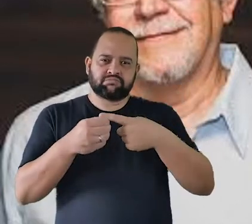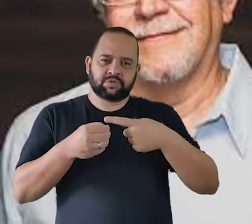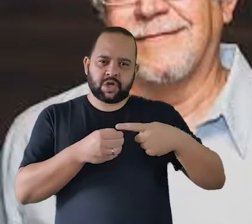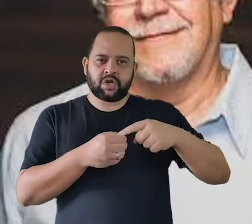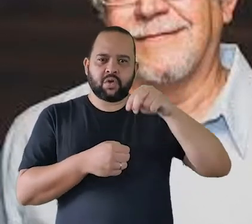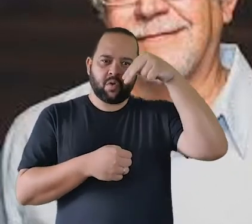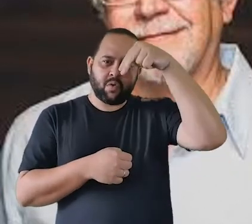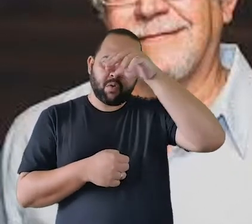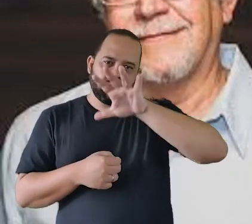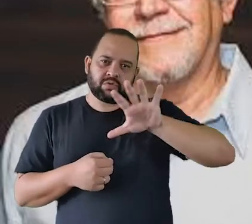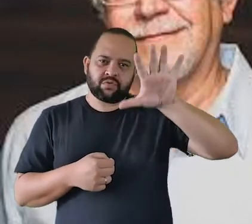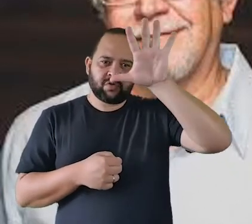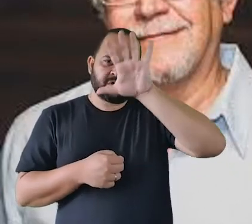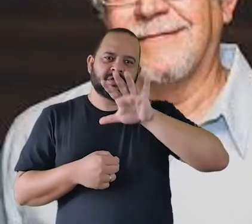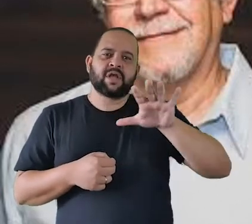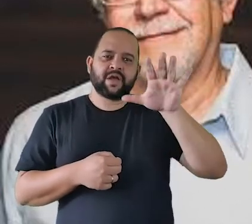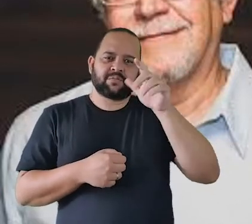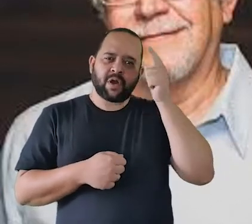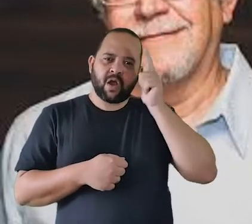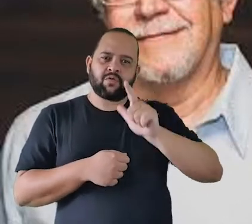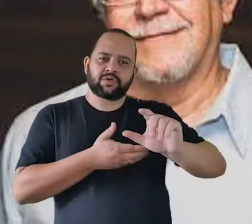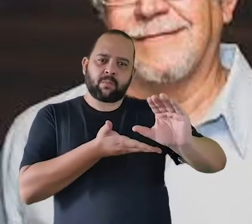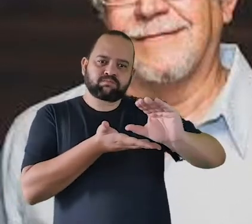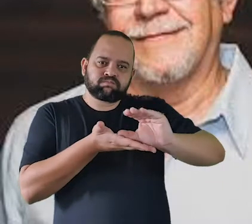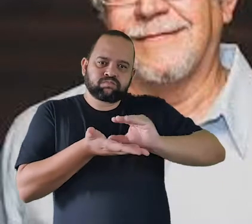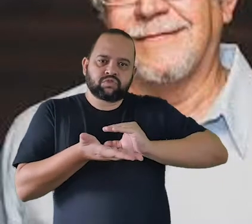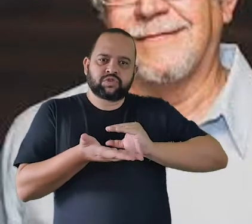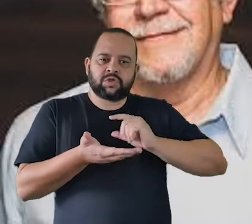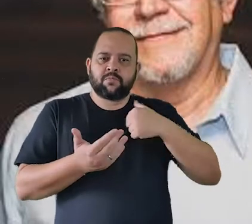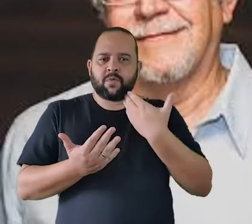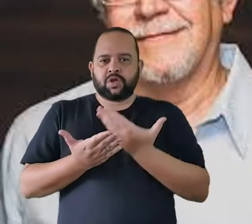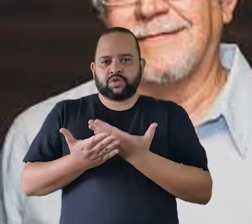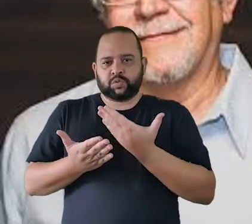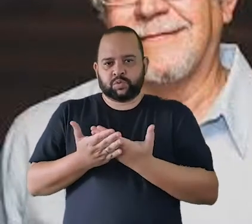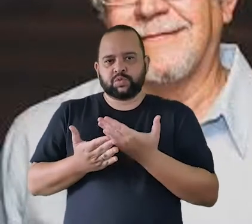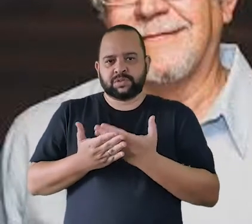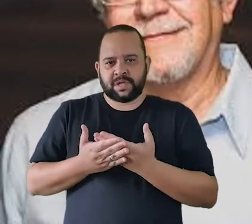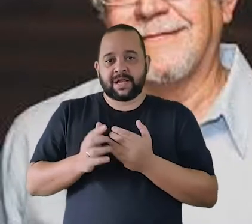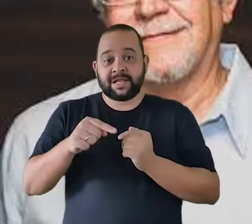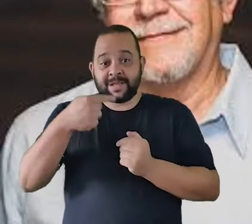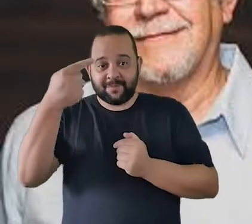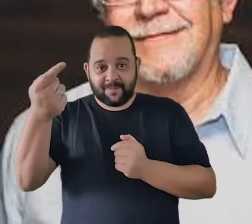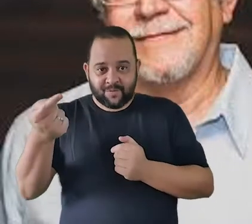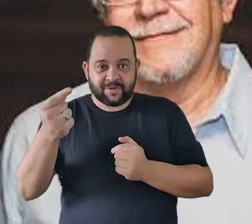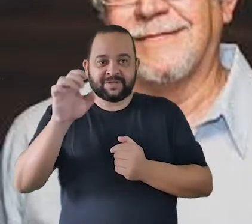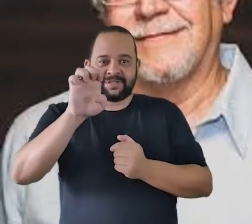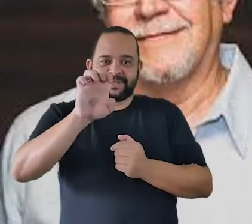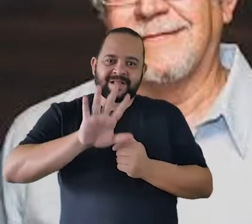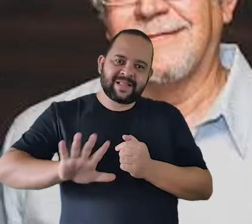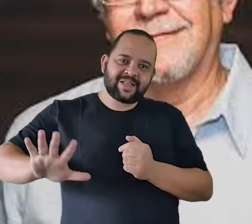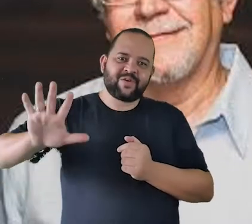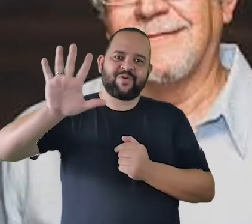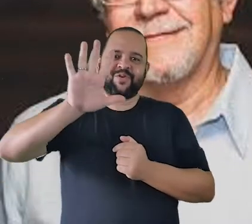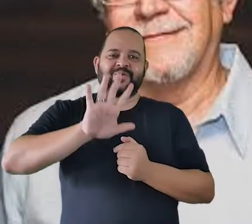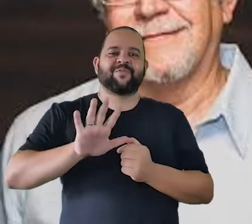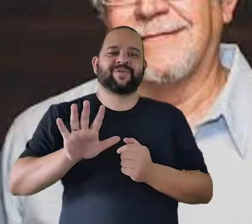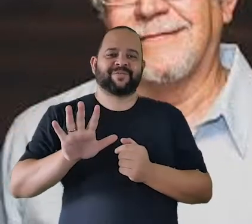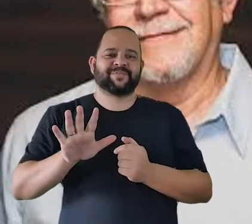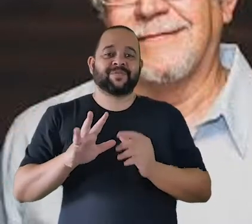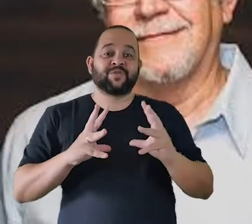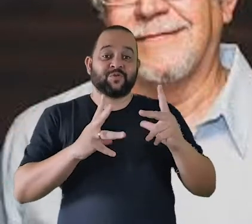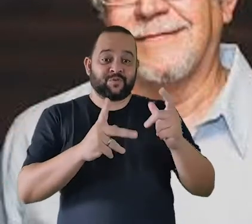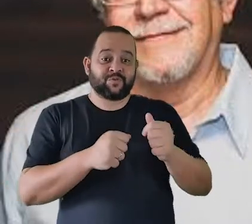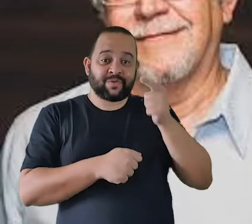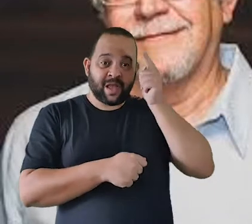estudos dele na Europa e com o que ele arrecadou nessa turnê pelo